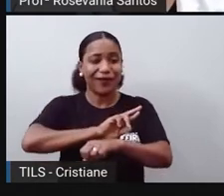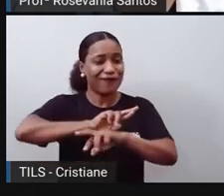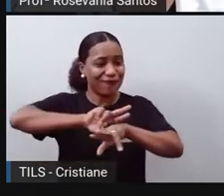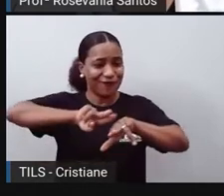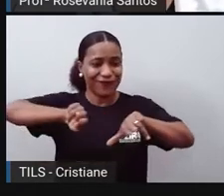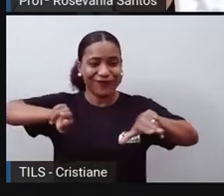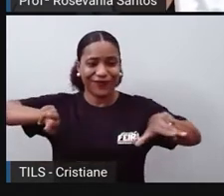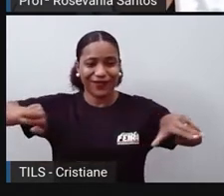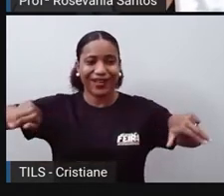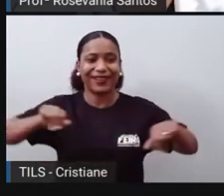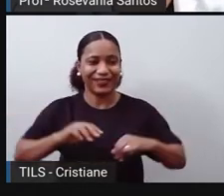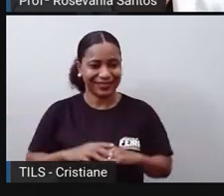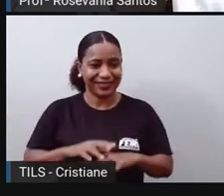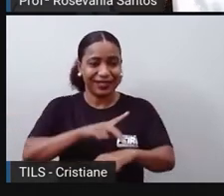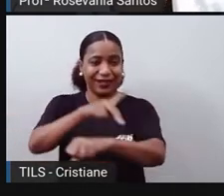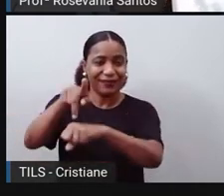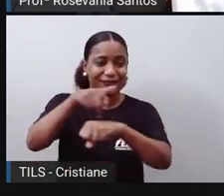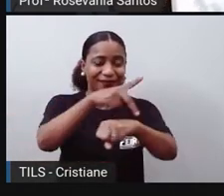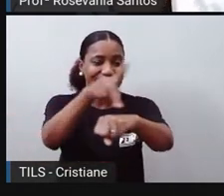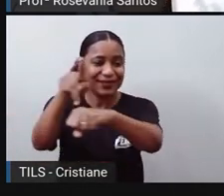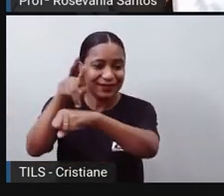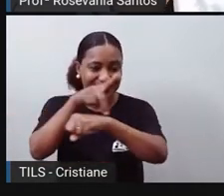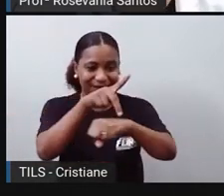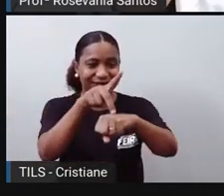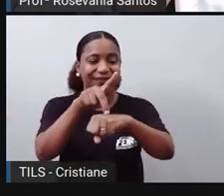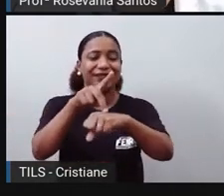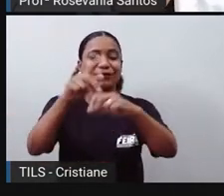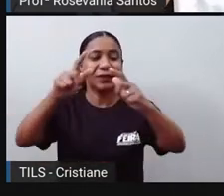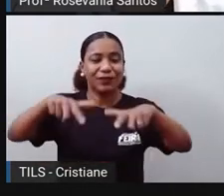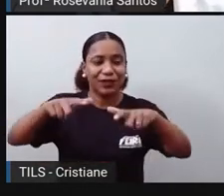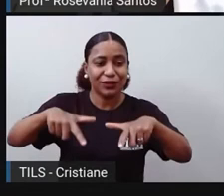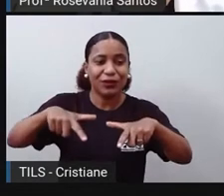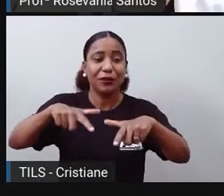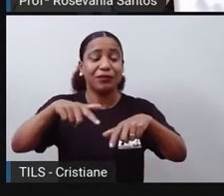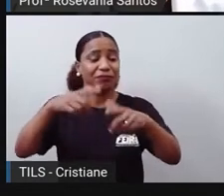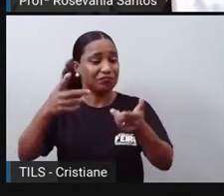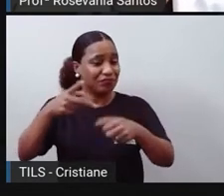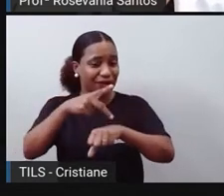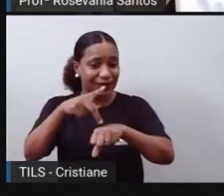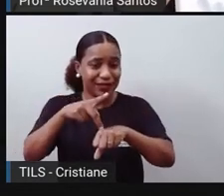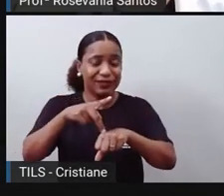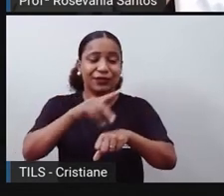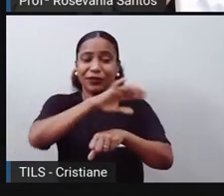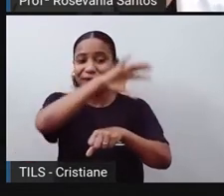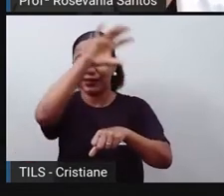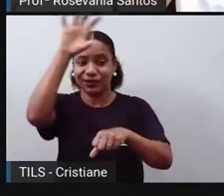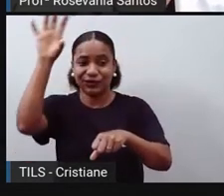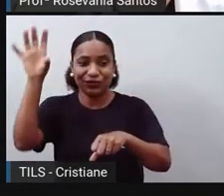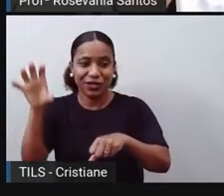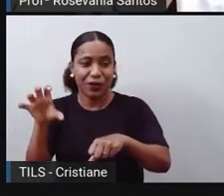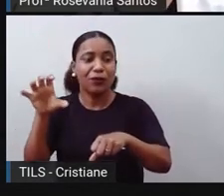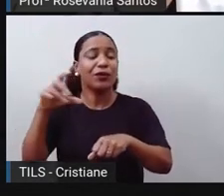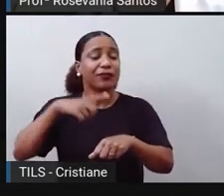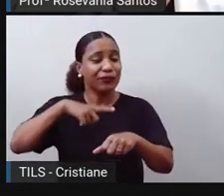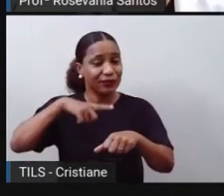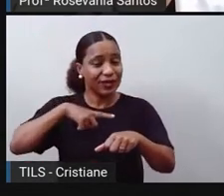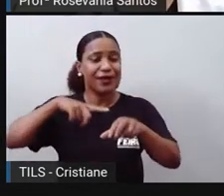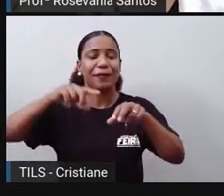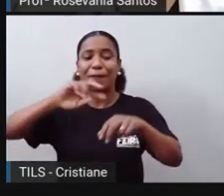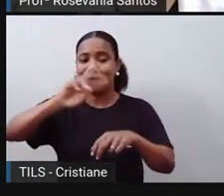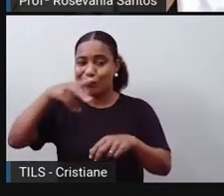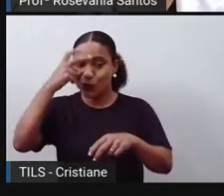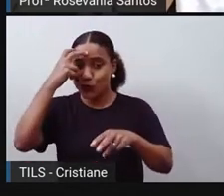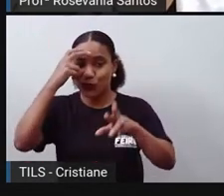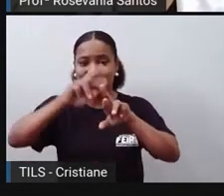identidades culturais distintas em um mesmo território, país, região, sem que nenhuma delas predomine